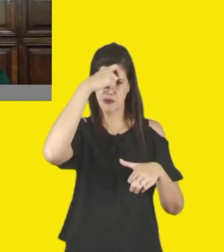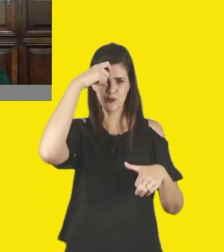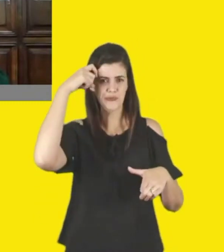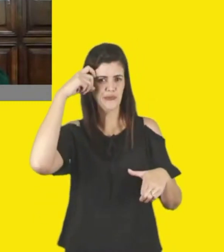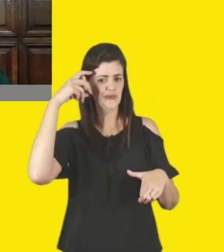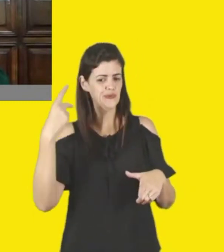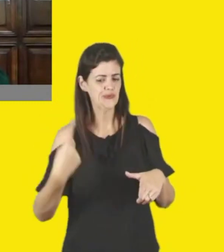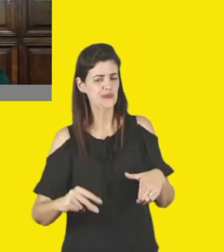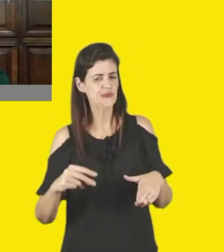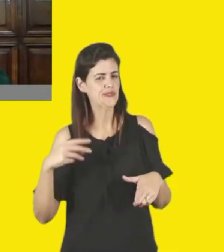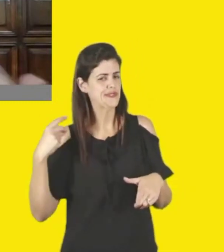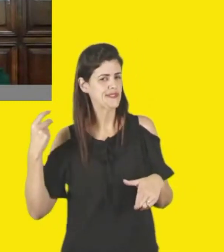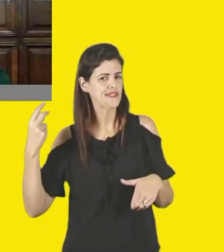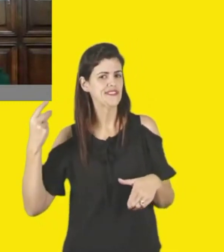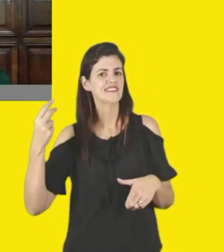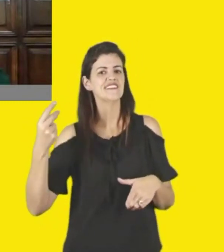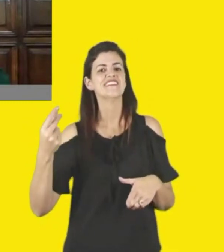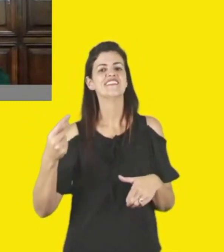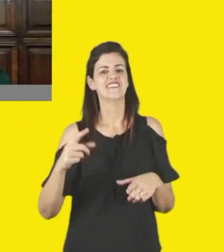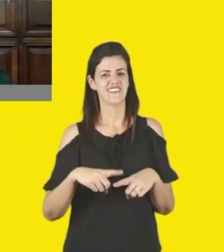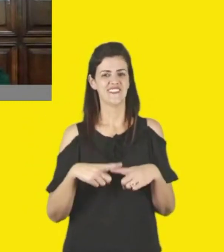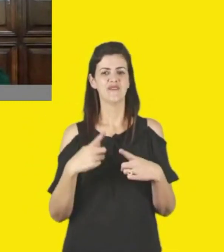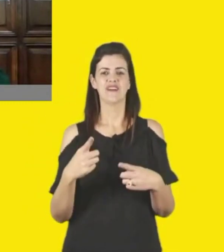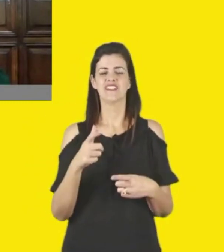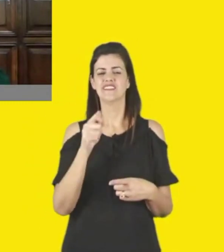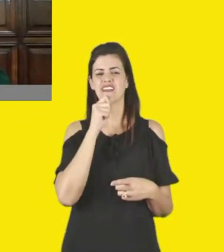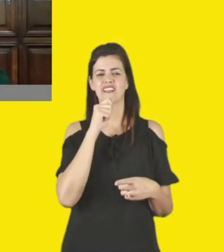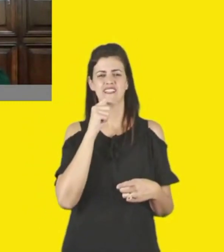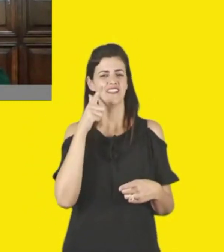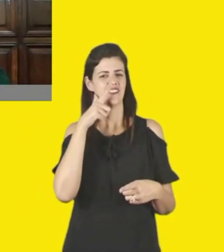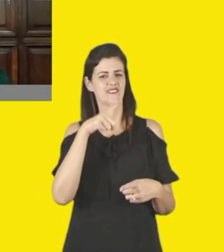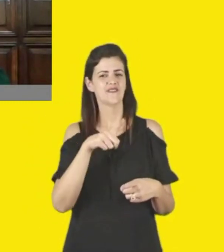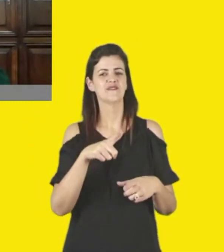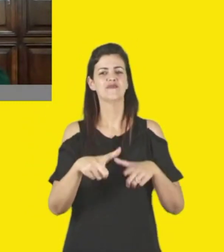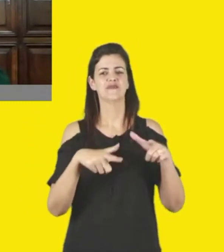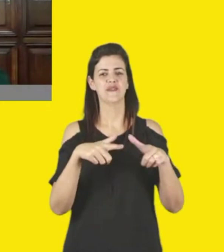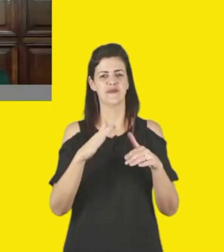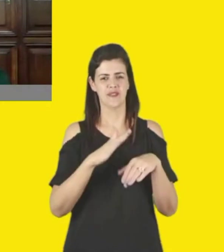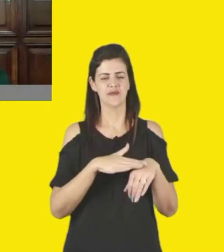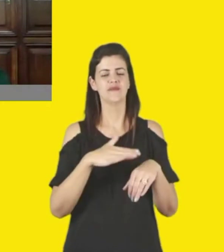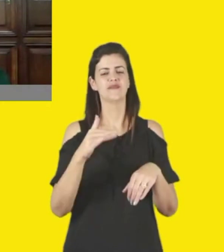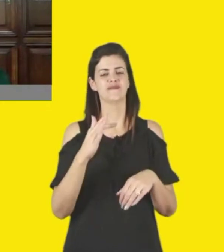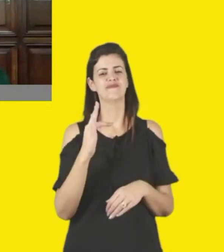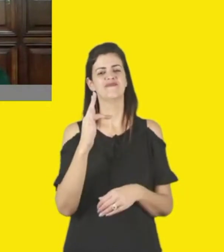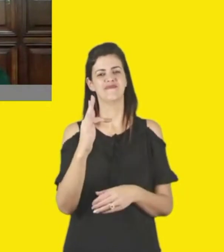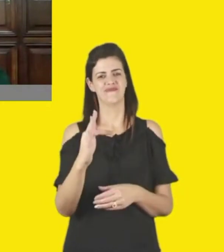quantas peripécias a gente já fez, mas a gente ainda vai fazer muito mais agora daqui para frente.